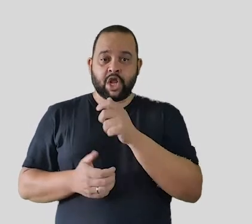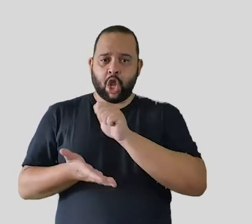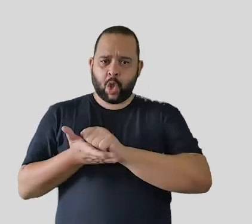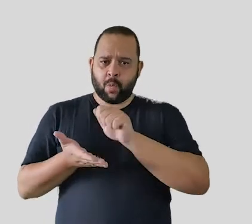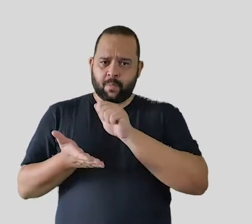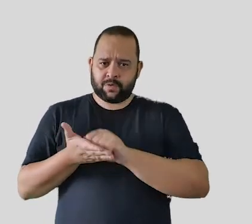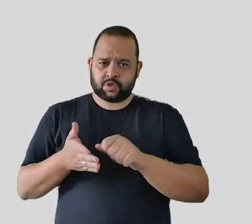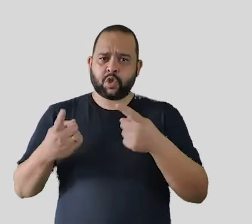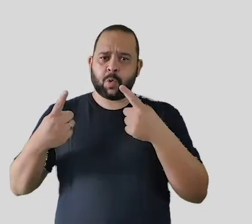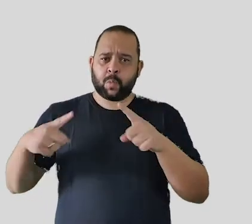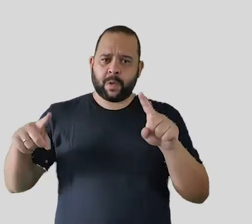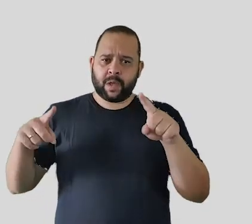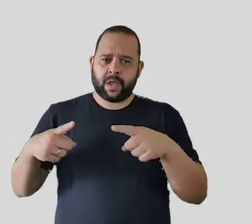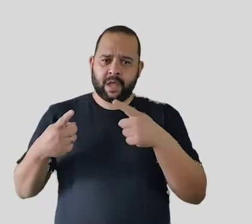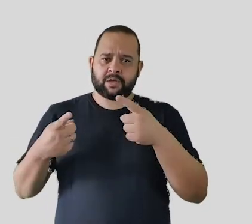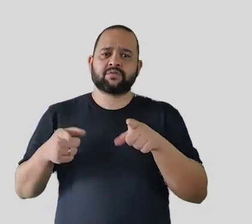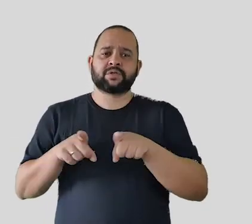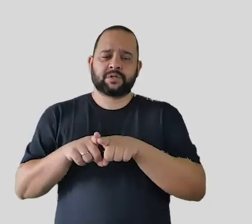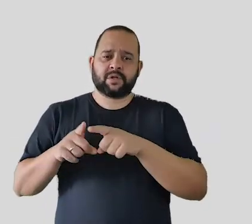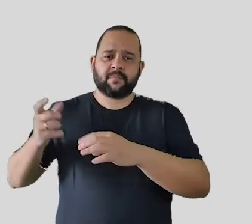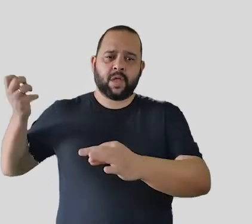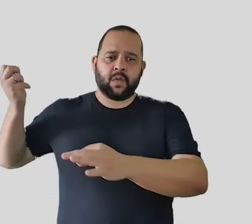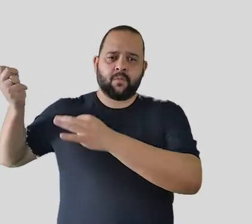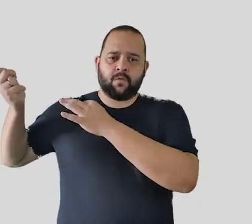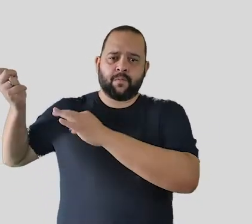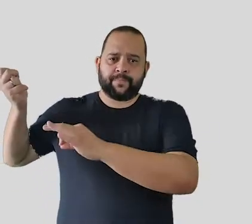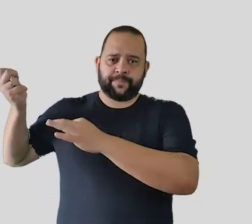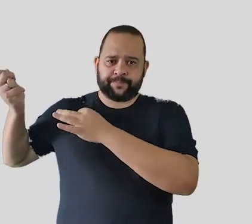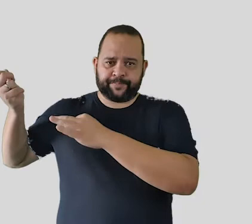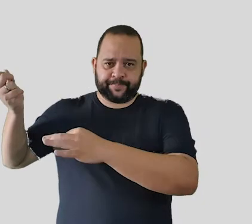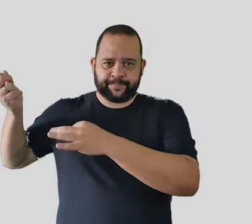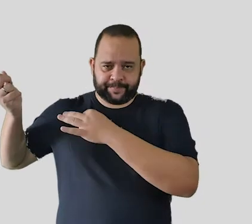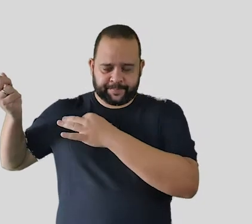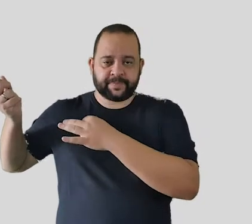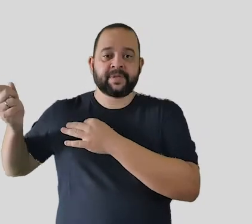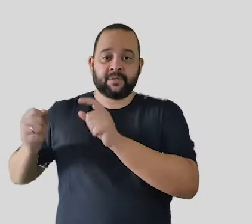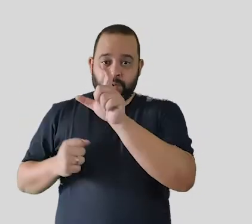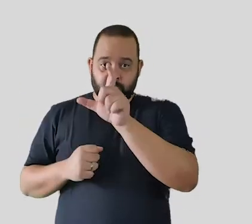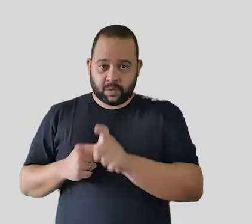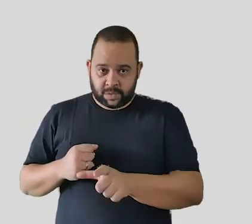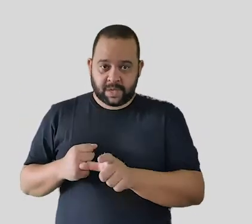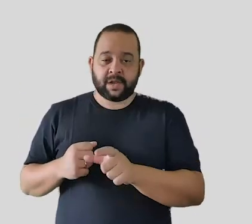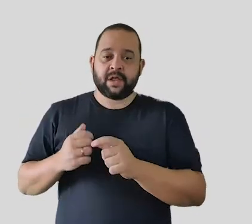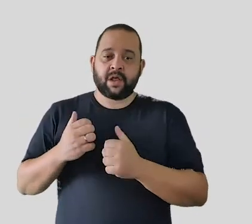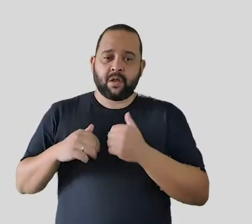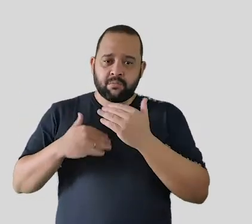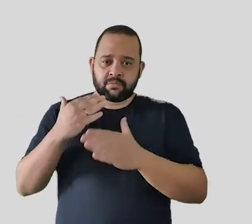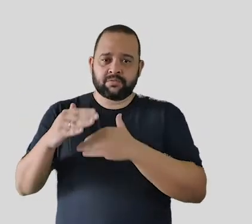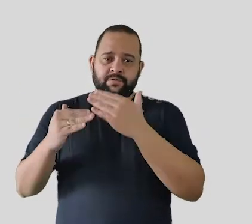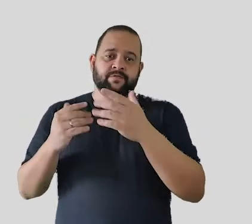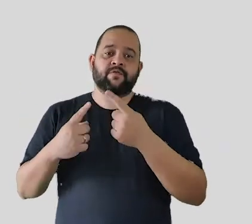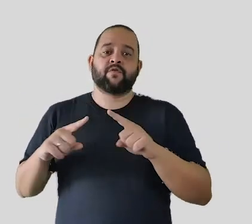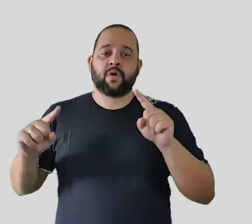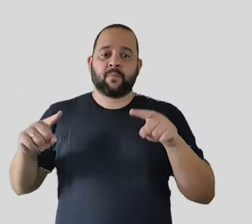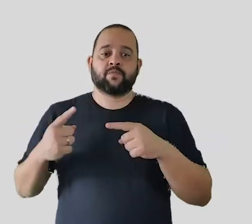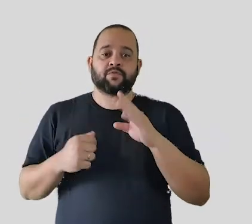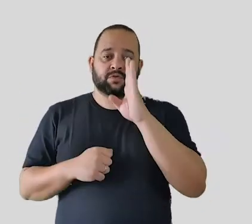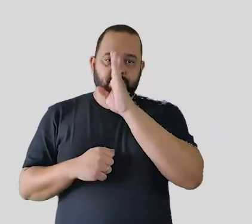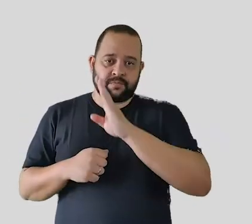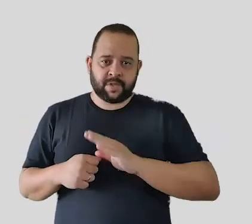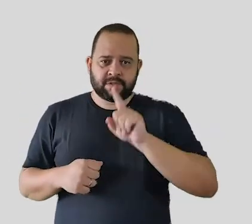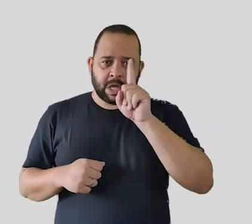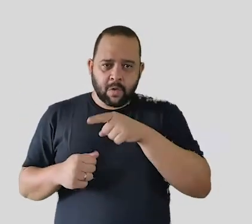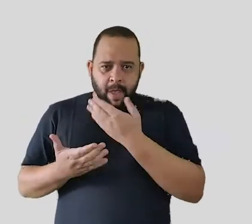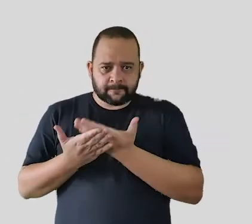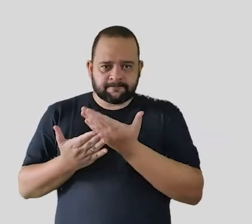é violinista, maestro e musicólogo. Uma das maiores contribuições do Hernani Aguiar para a musicologia brasileira é